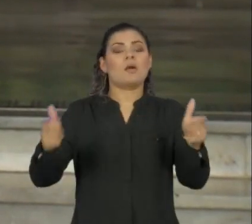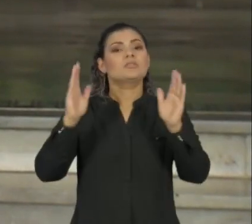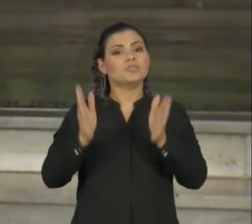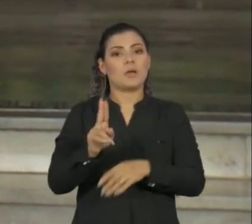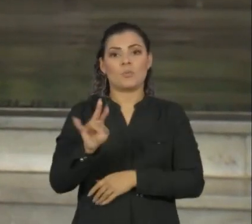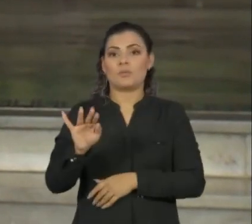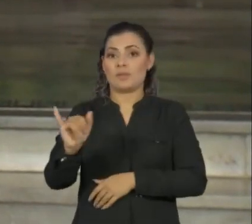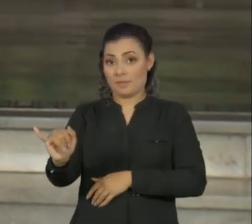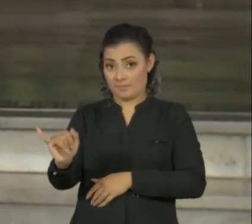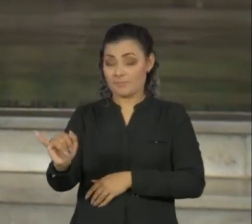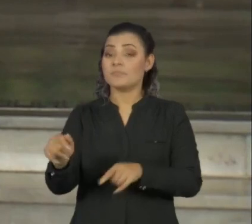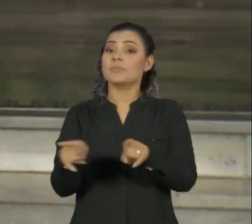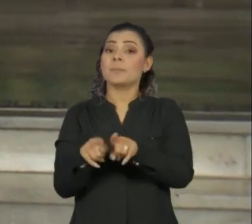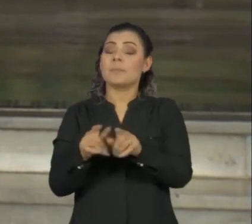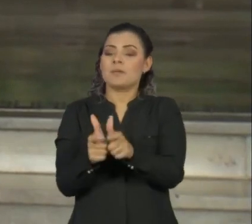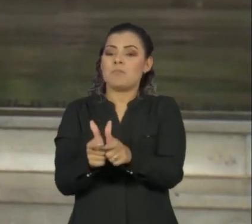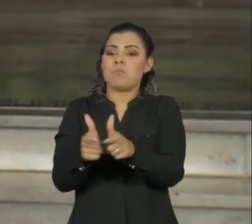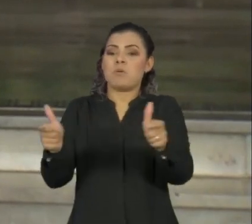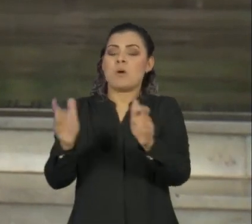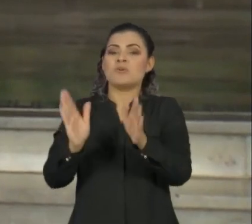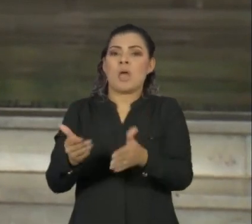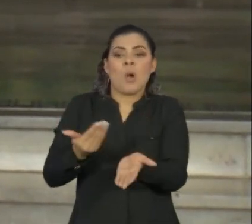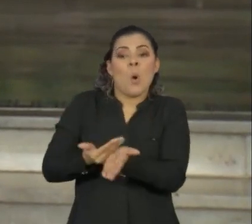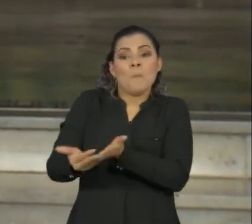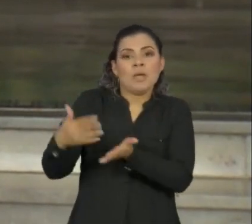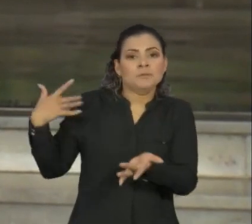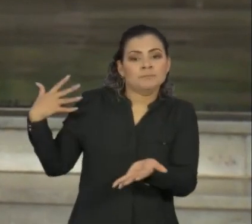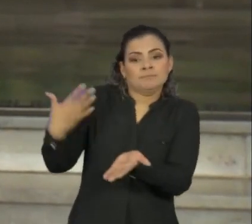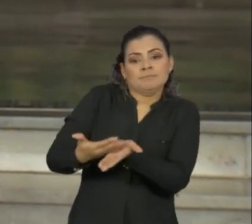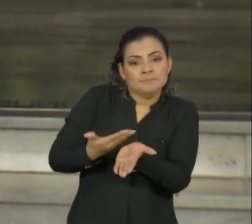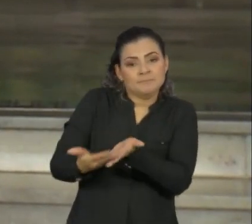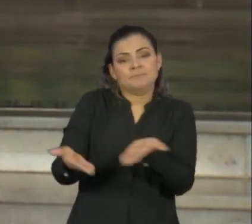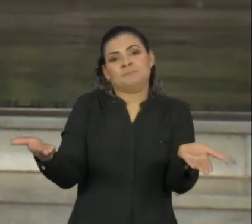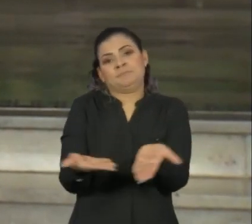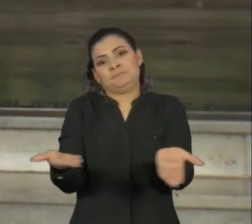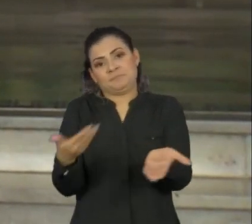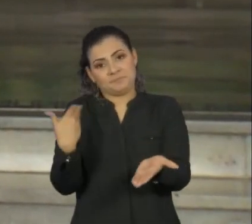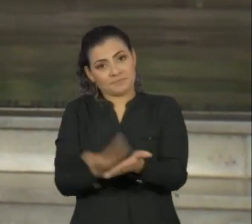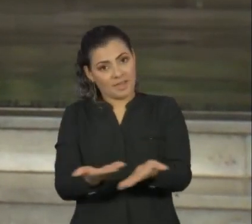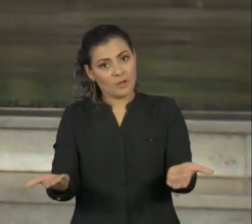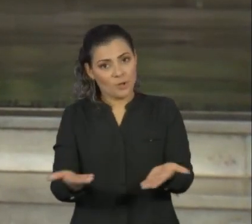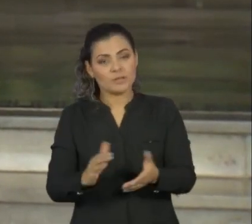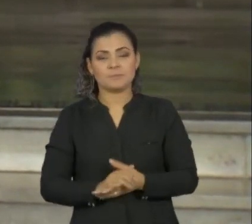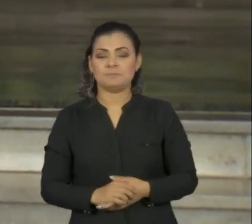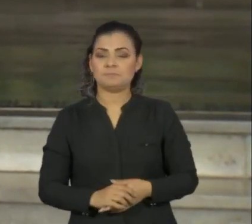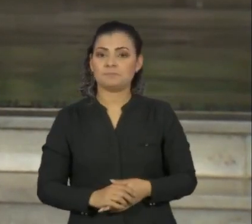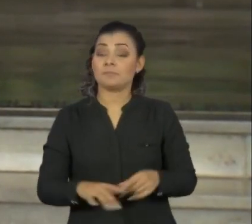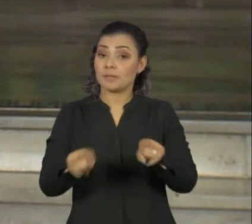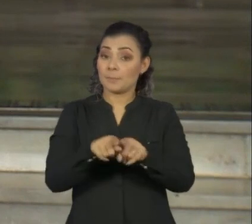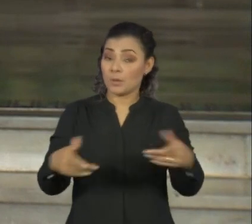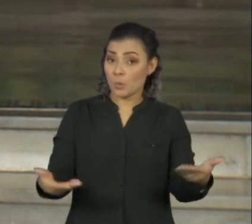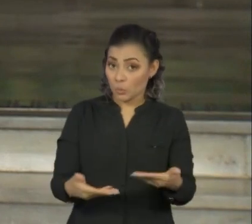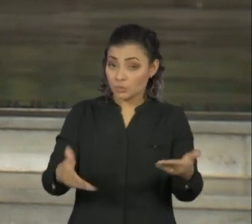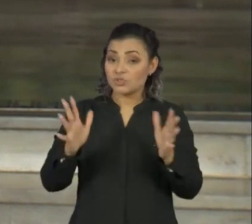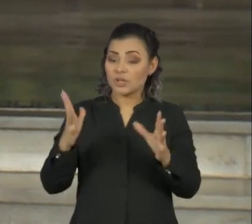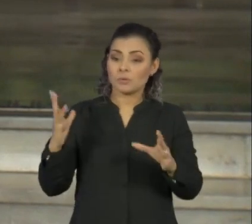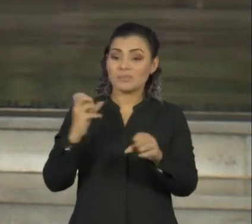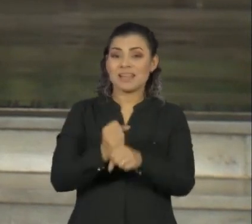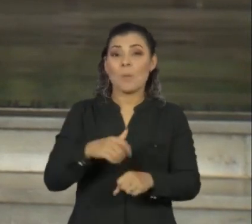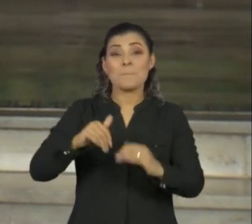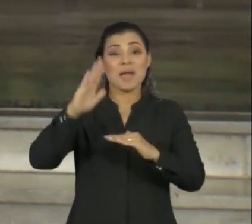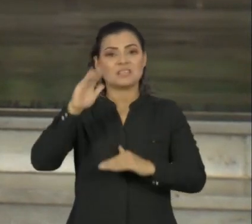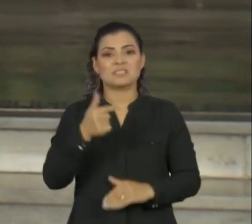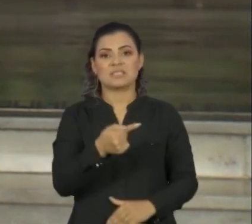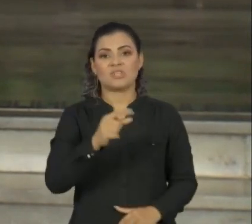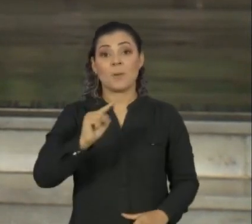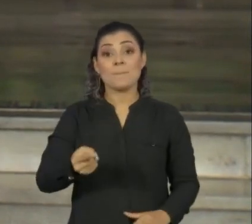UTI abertos desde o início da pandemia. Hoje, já temos mais de 7